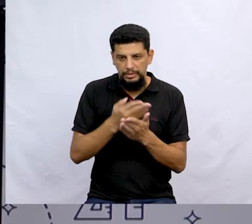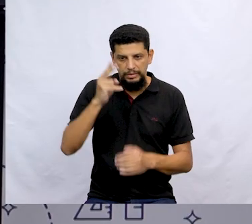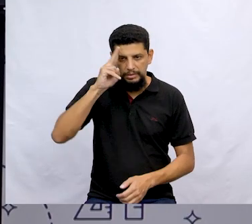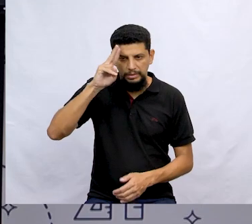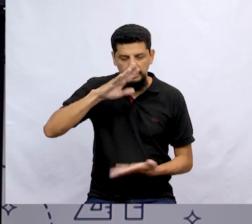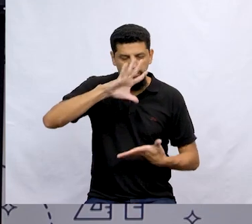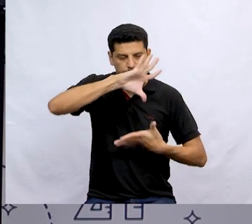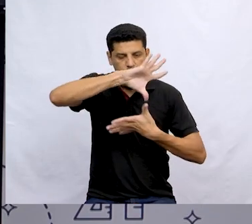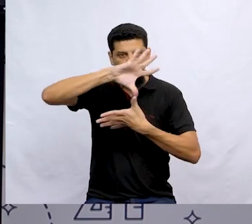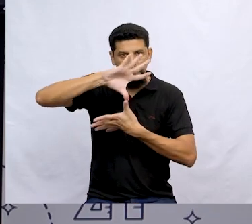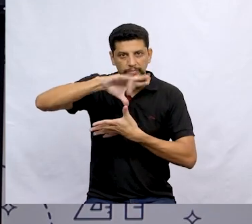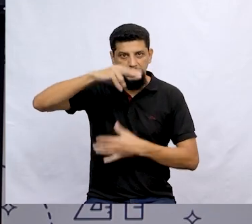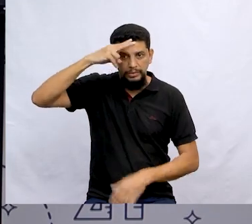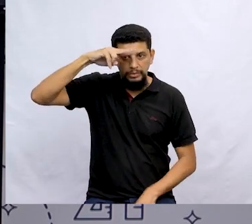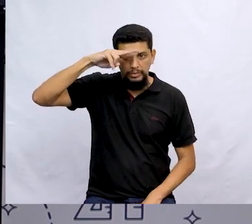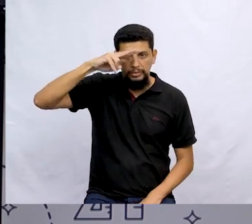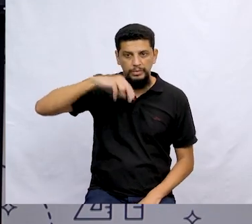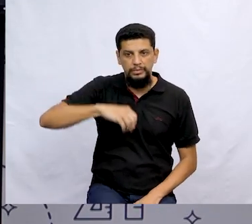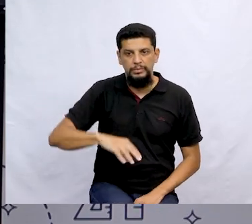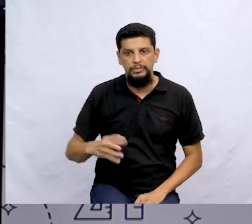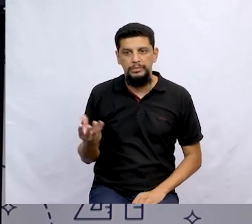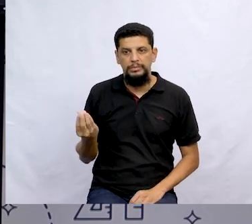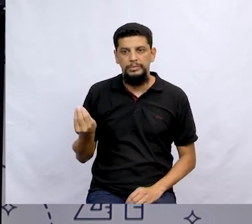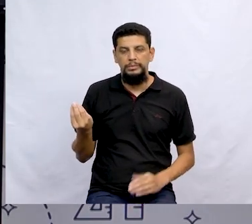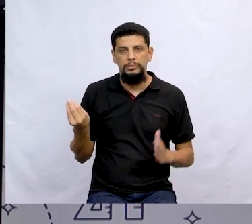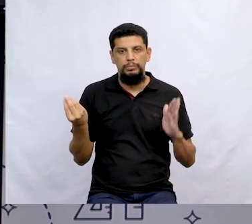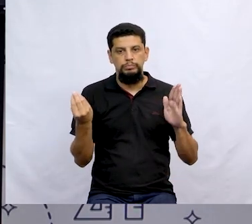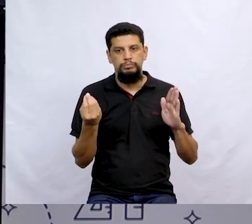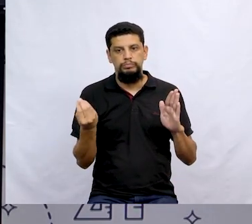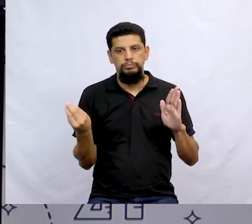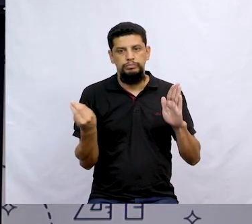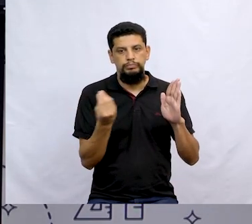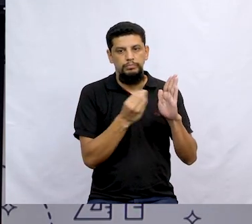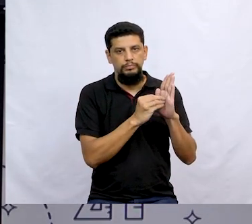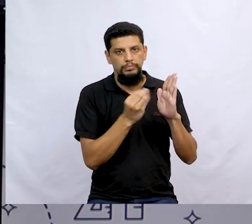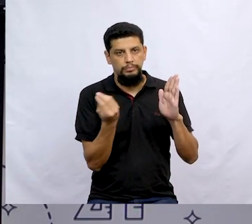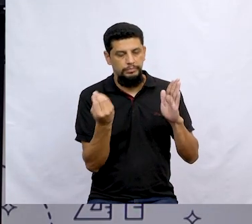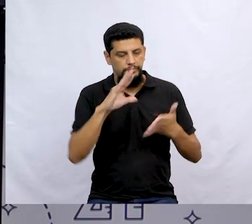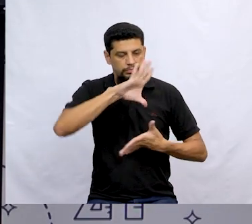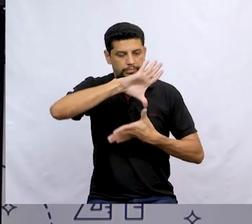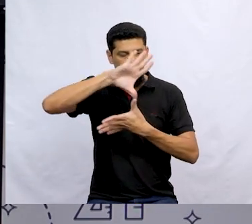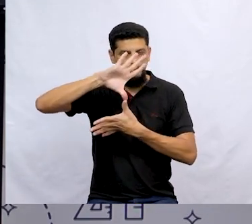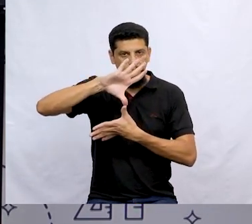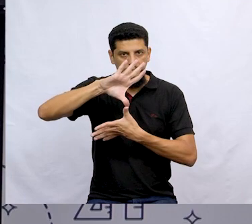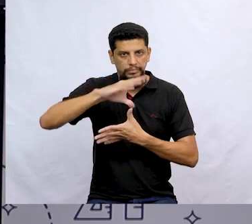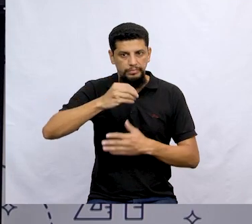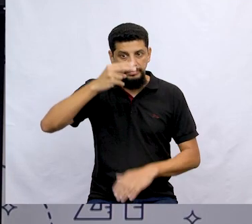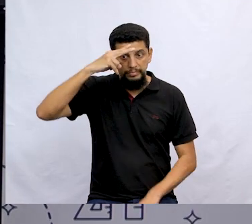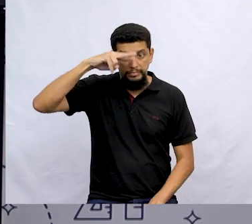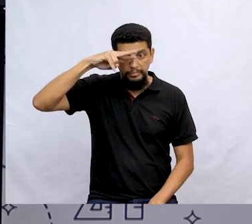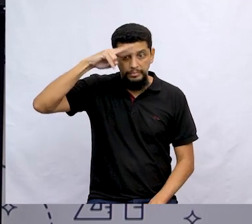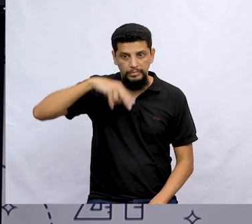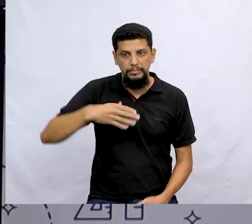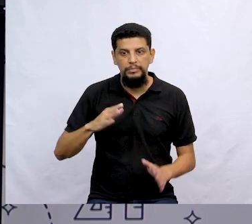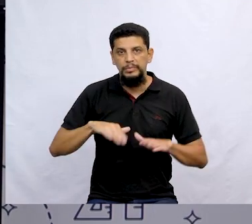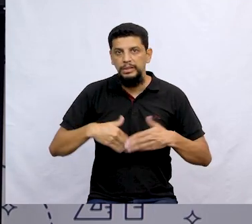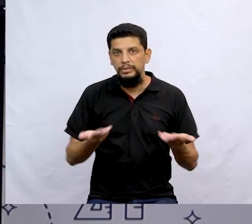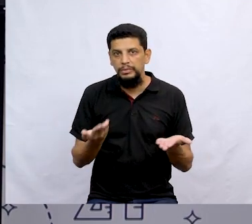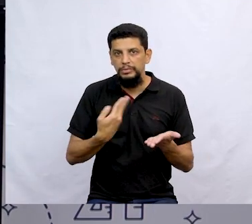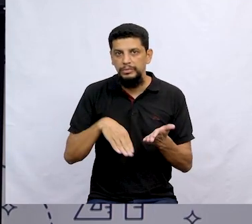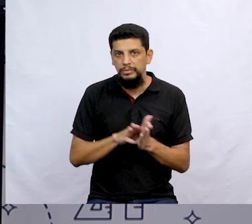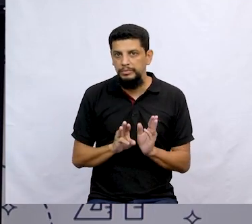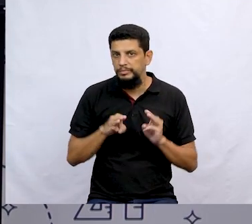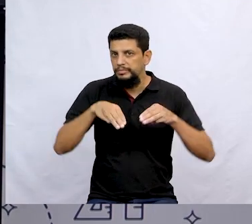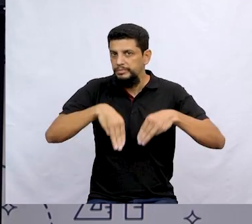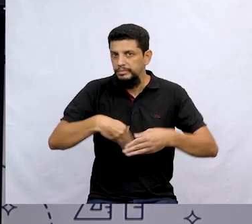mapa da história? Olha lá então. O zelito vai para o nosso mapa da história. Muito bem, gente. Então, como chegou